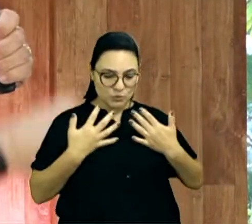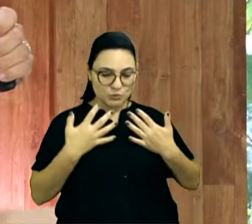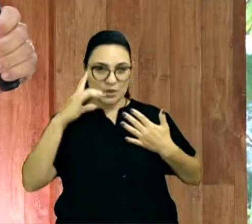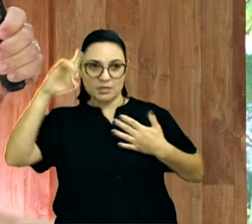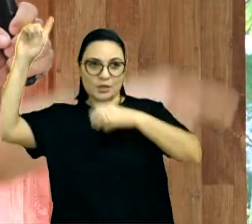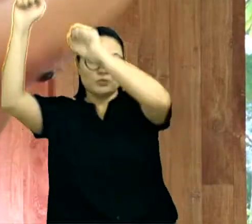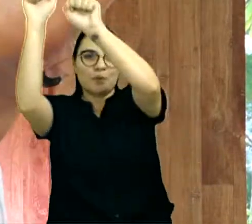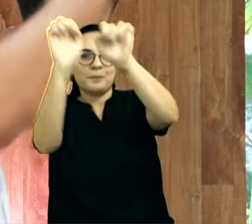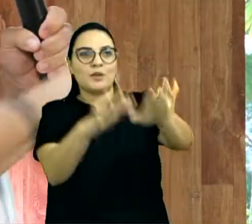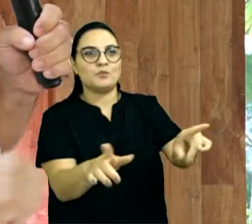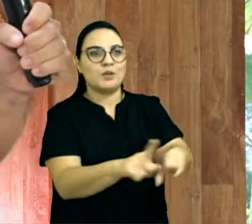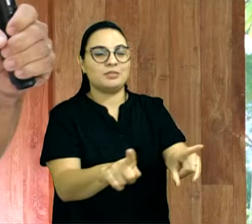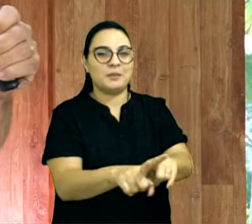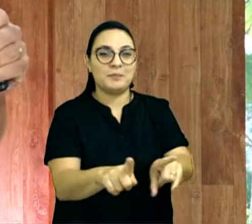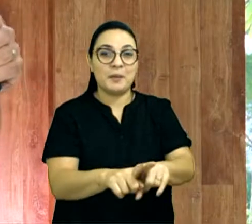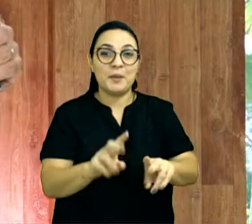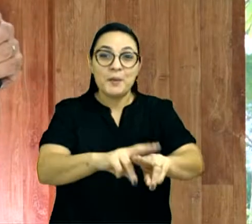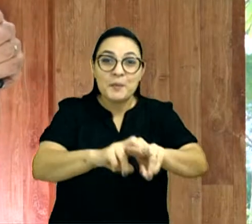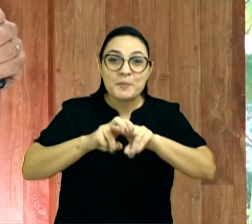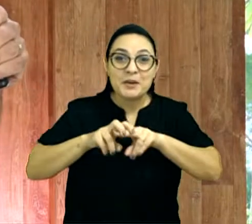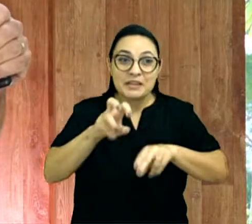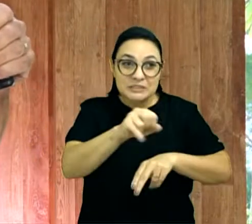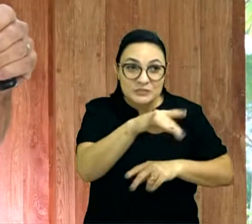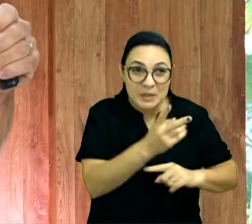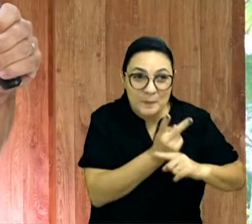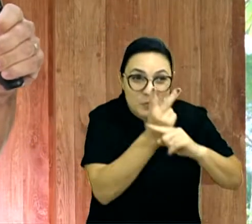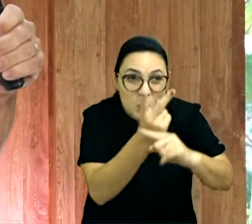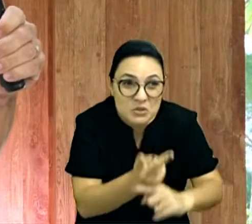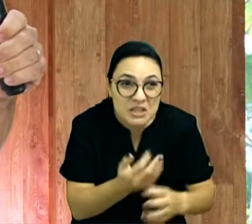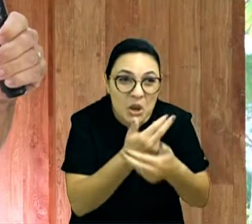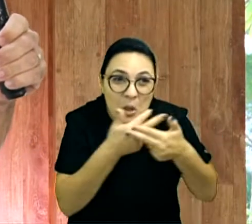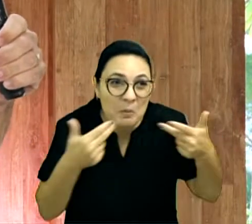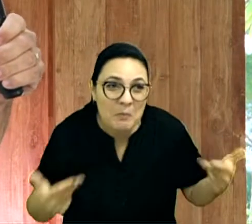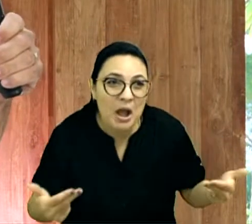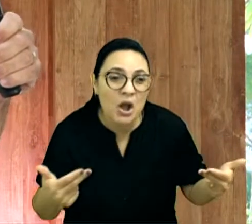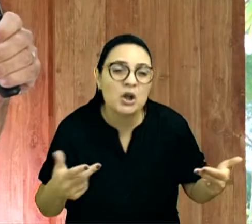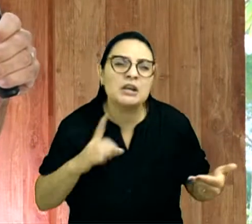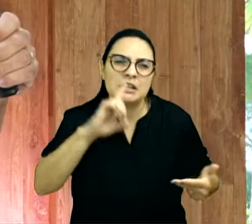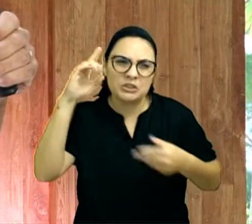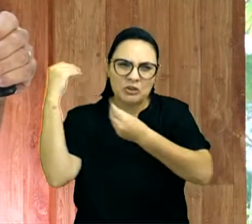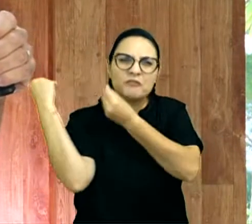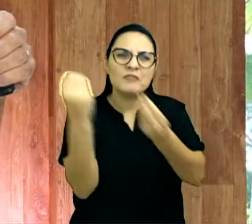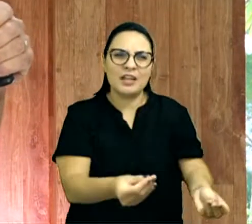buscando, Deus vai te dar. E o cara começou a chorar.